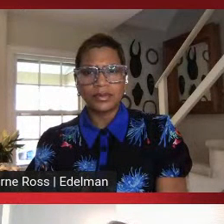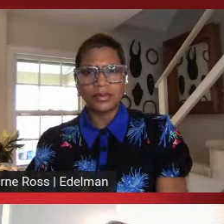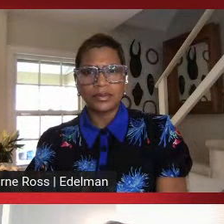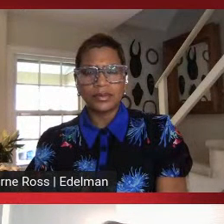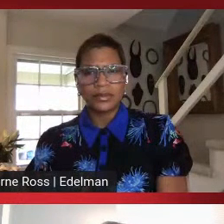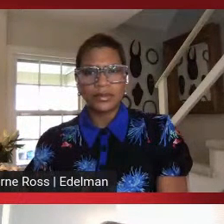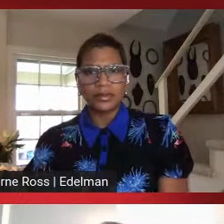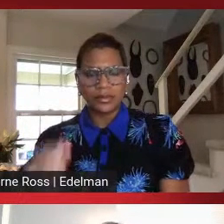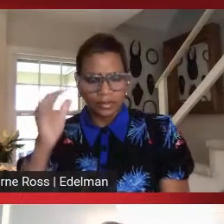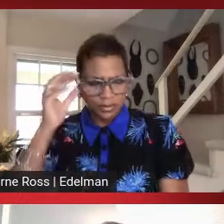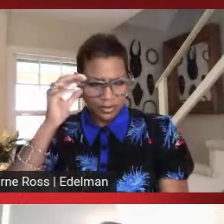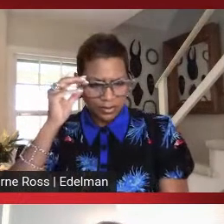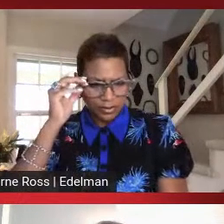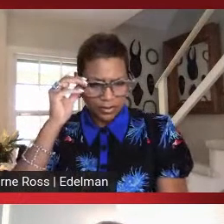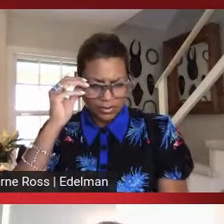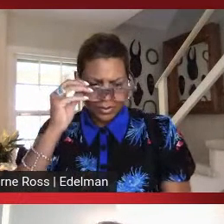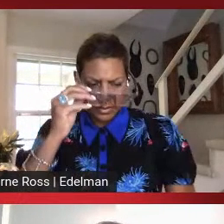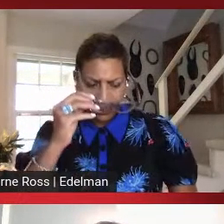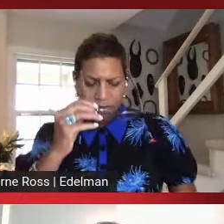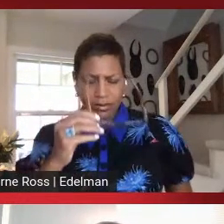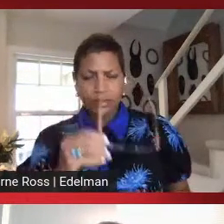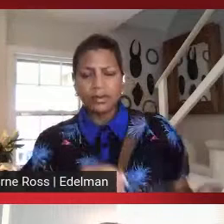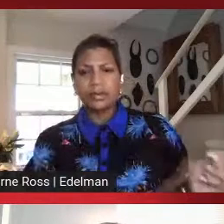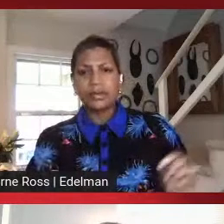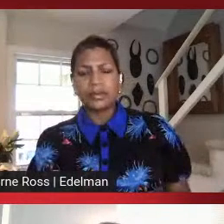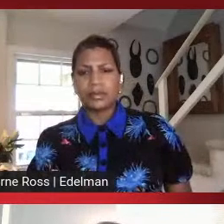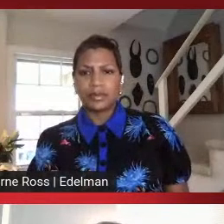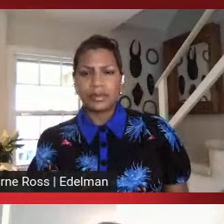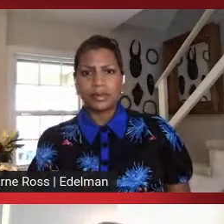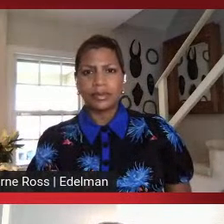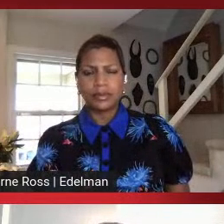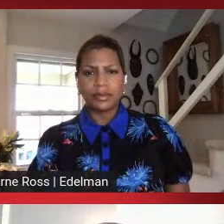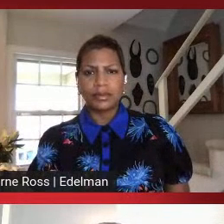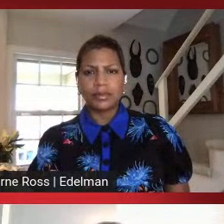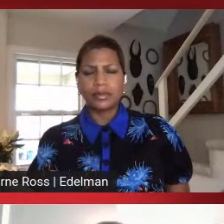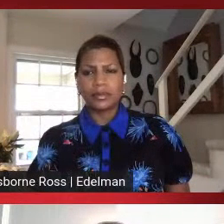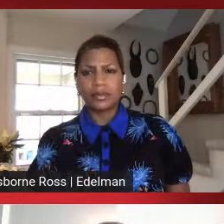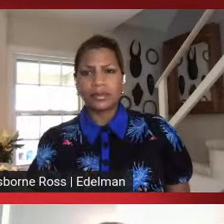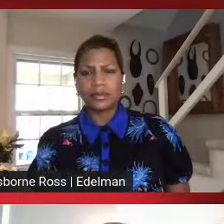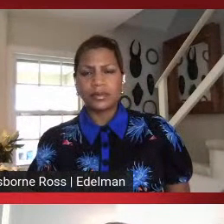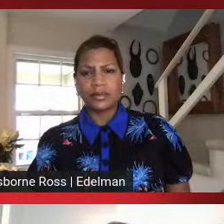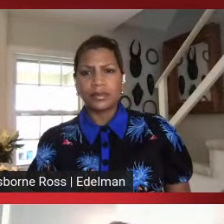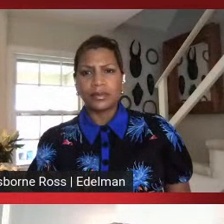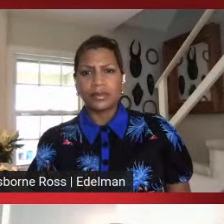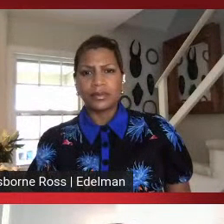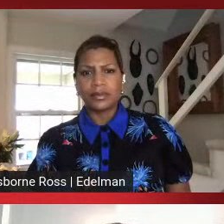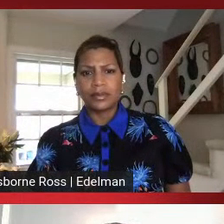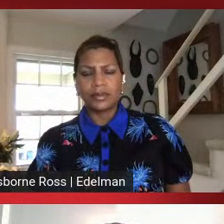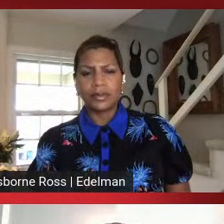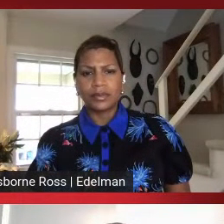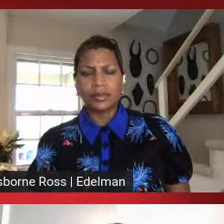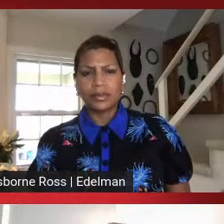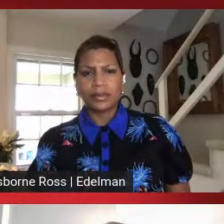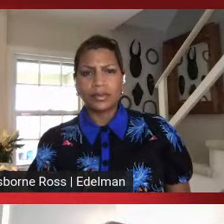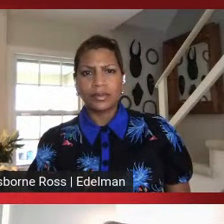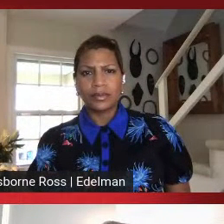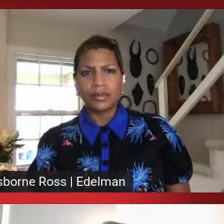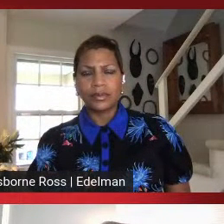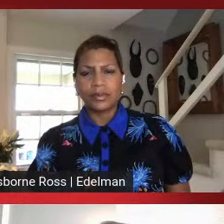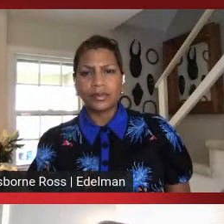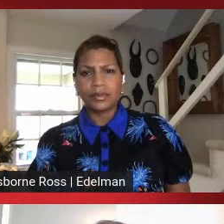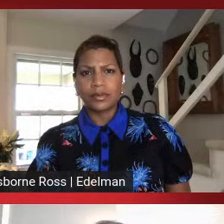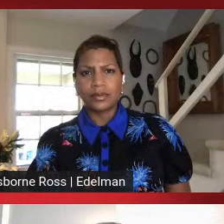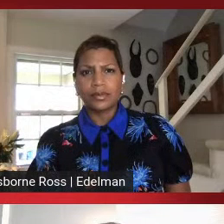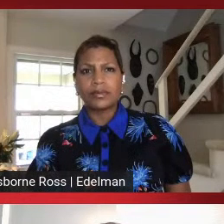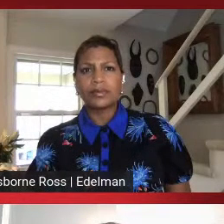conduta E a gente garante e faz de forma com que o nosso negócio valorize as pessoas em todas as suas